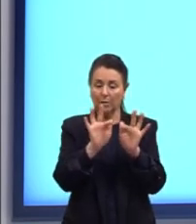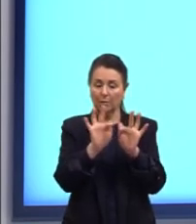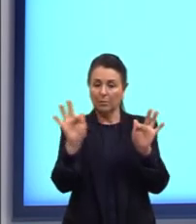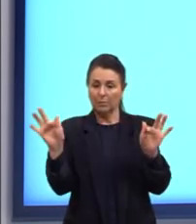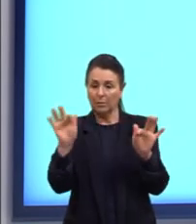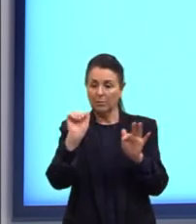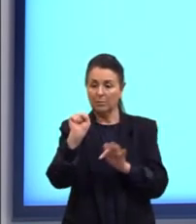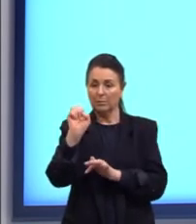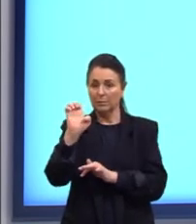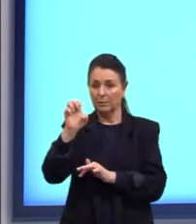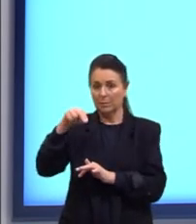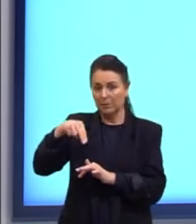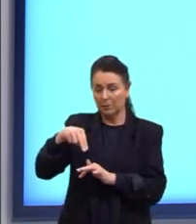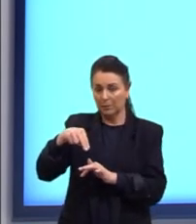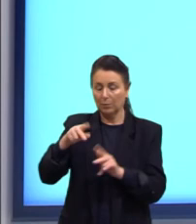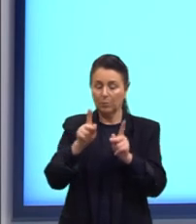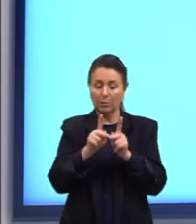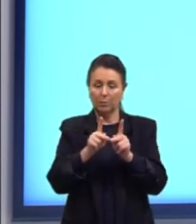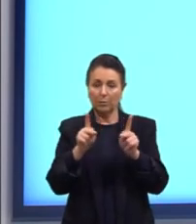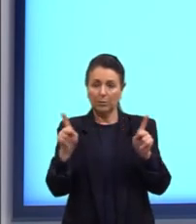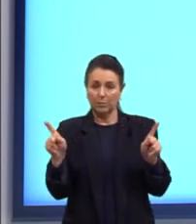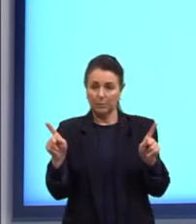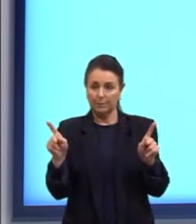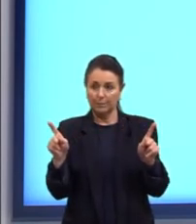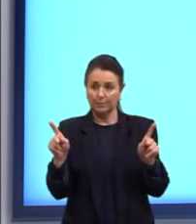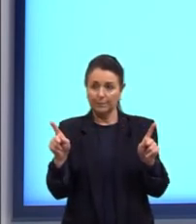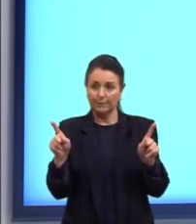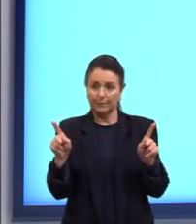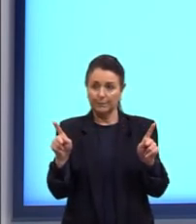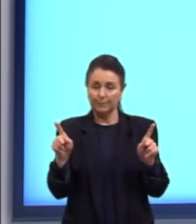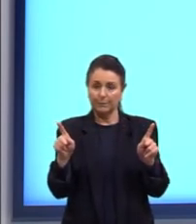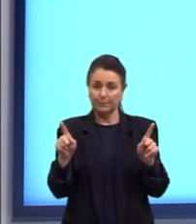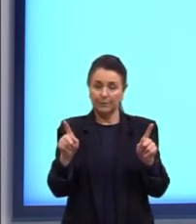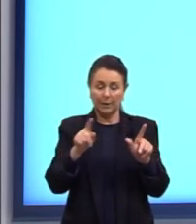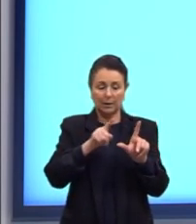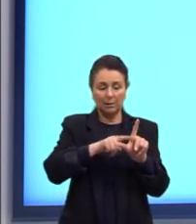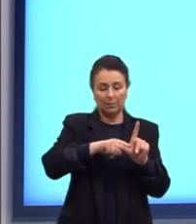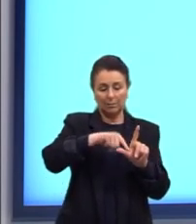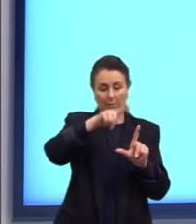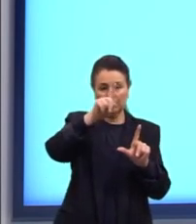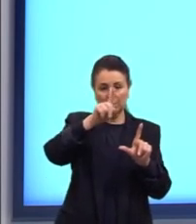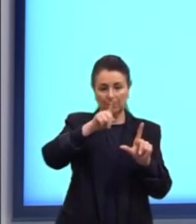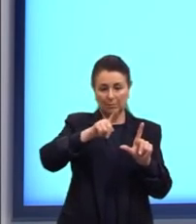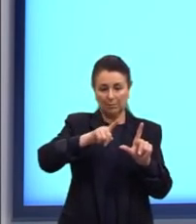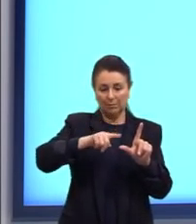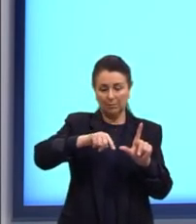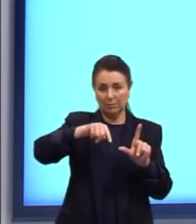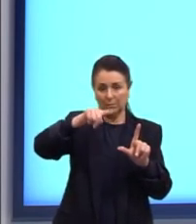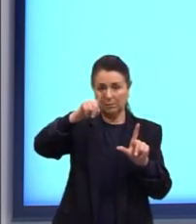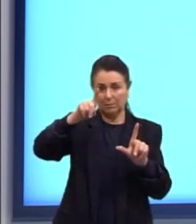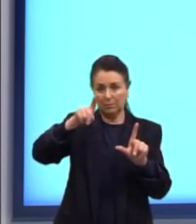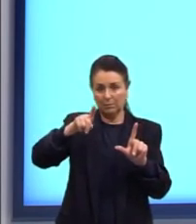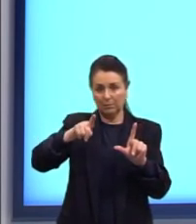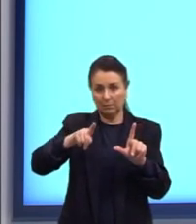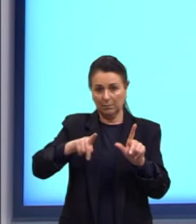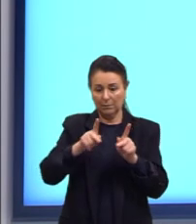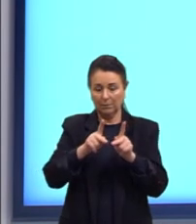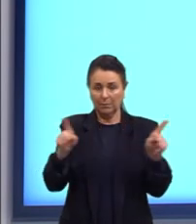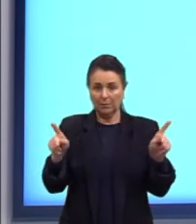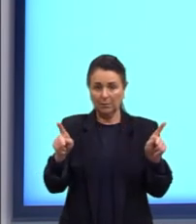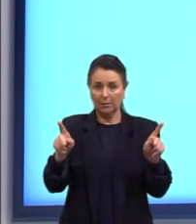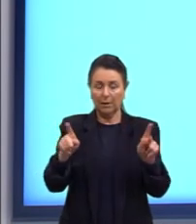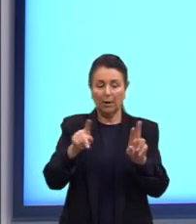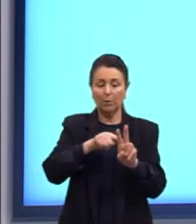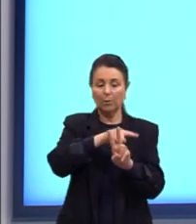seno o período gente o período ali onde ocorrem as repetições o período é dado por